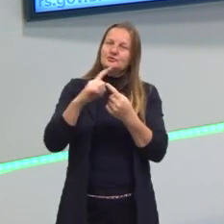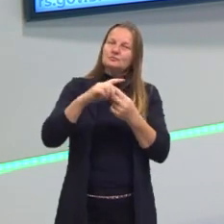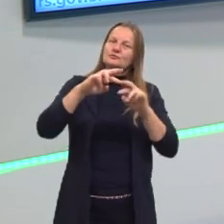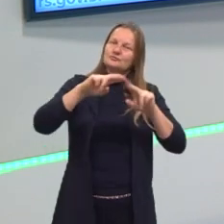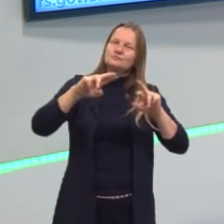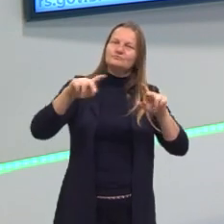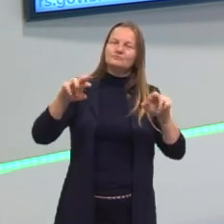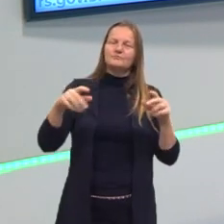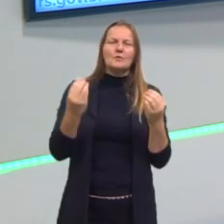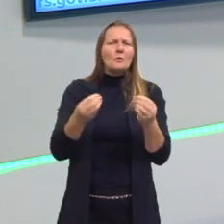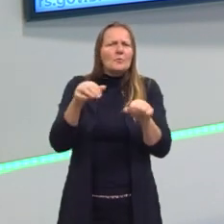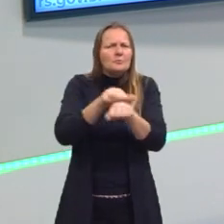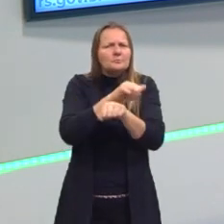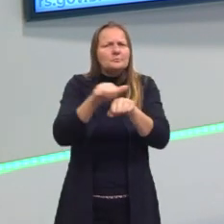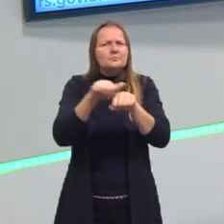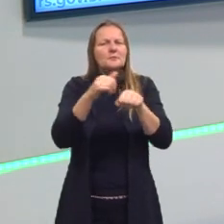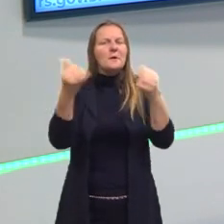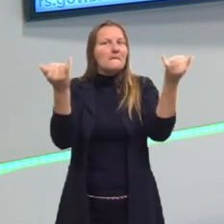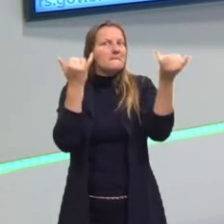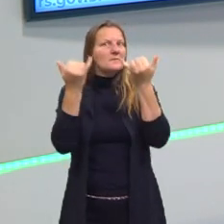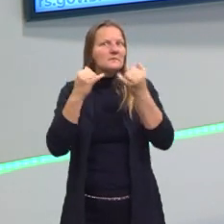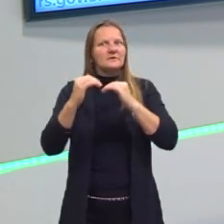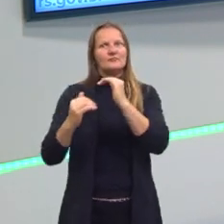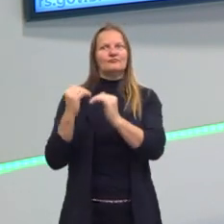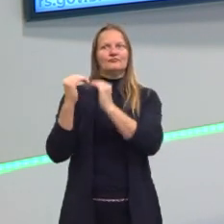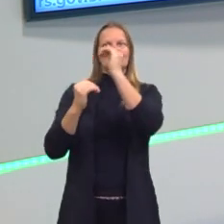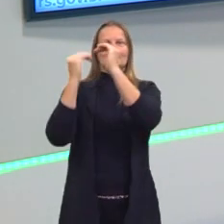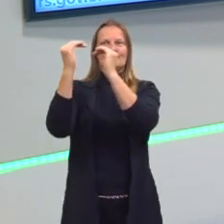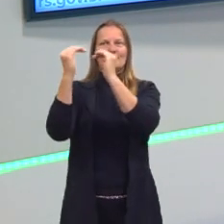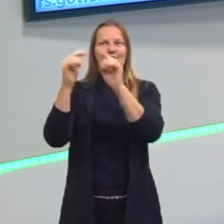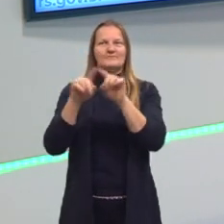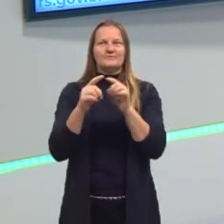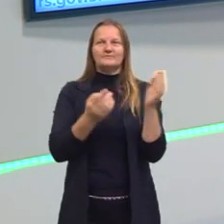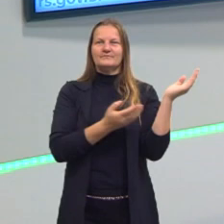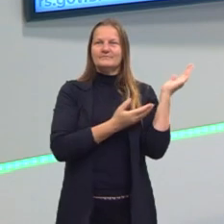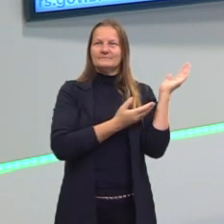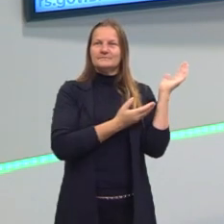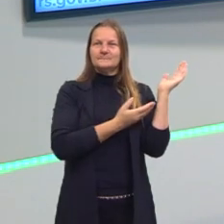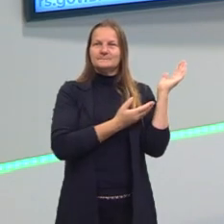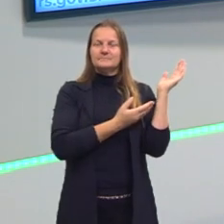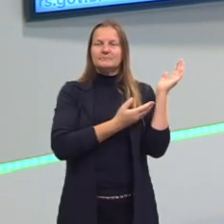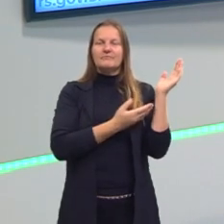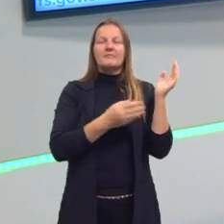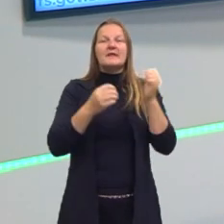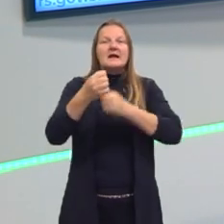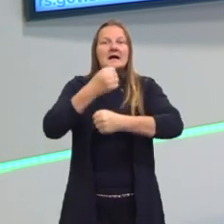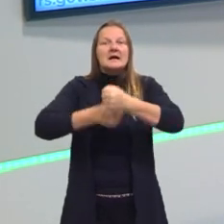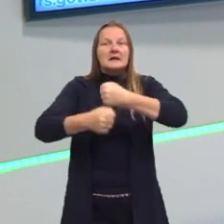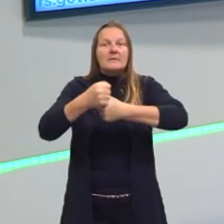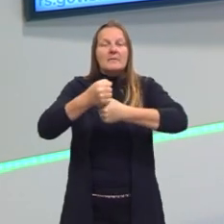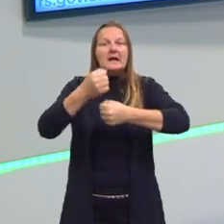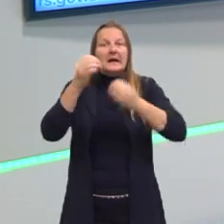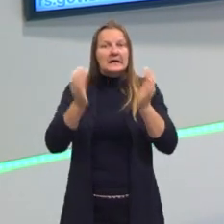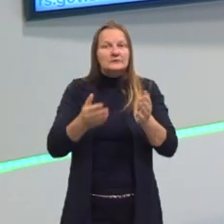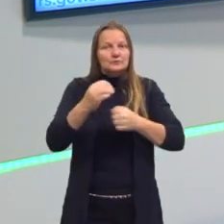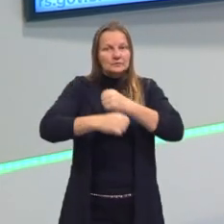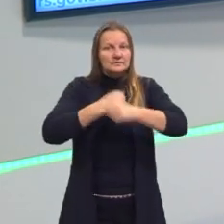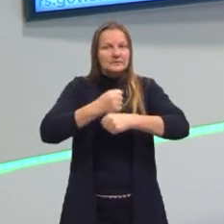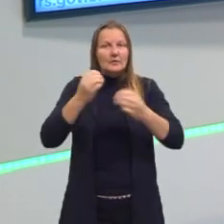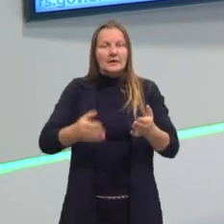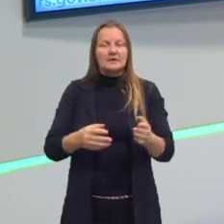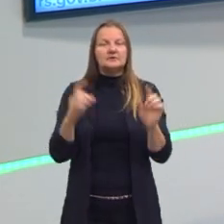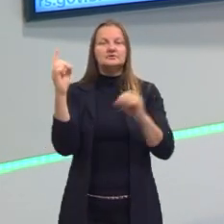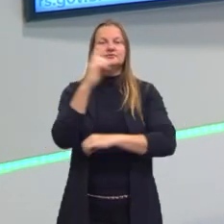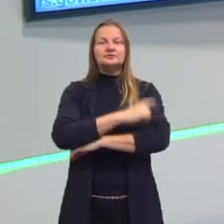pra gente pensar em como as propagandas evoluíram. A propaganda desse ano aí do Zafari, né? Pro Dia dos